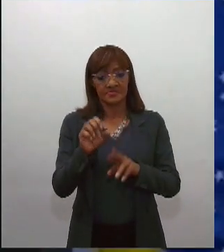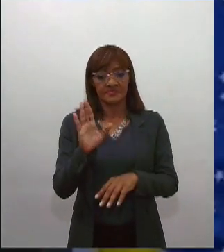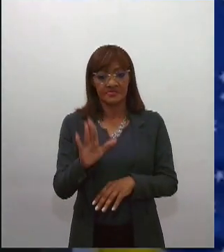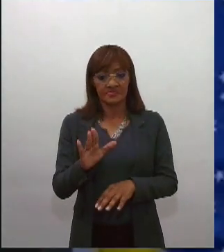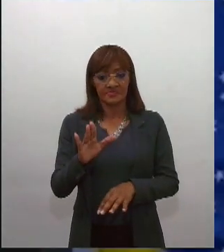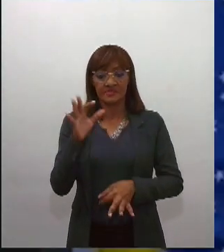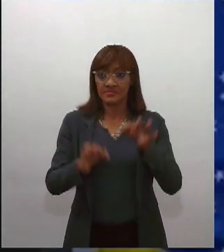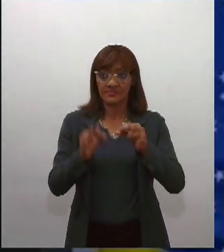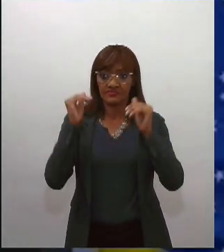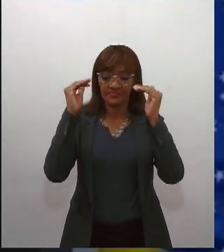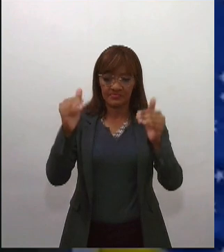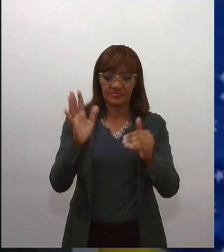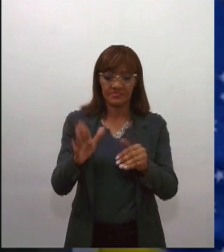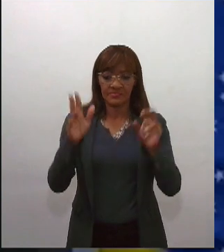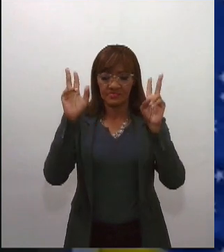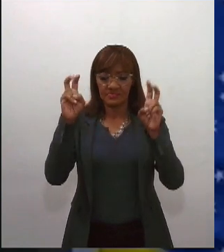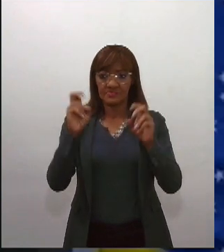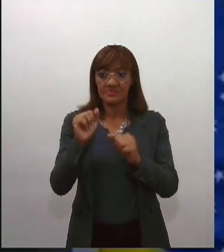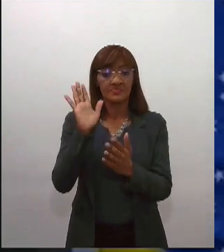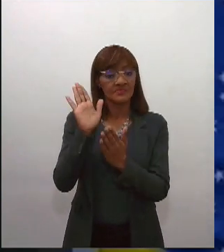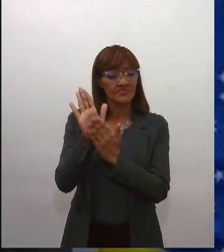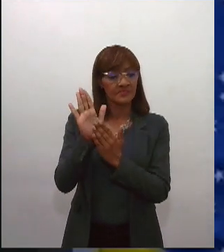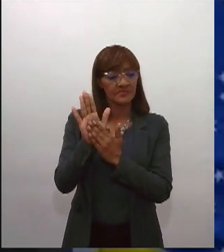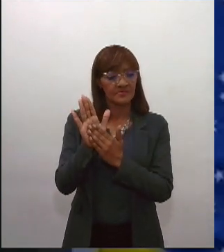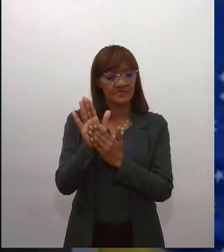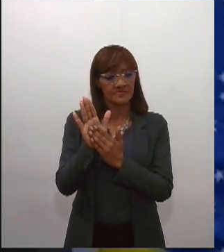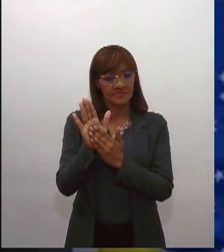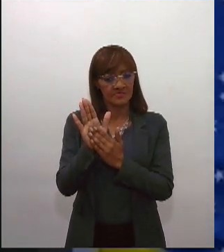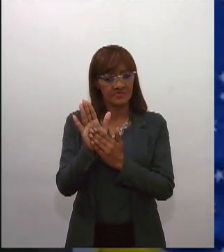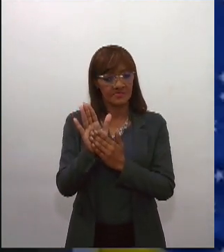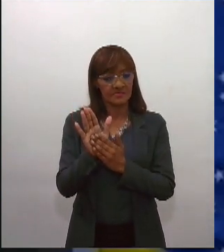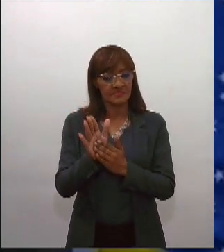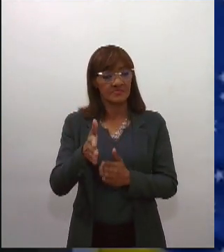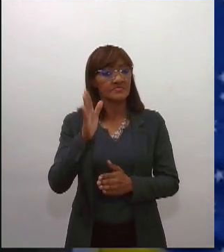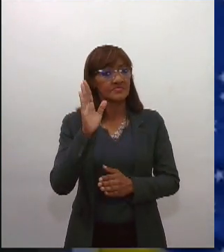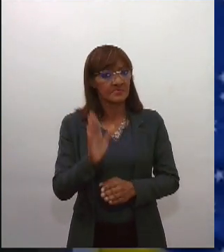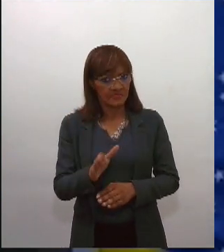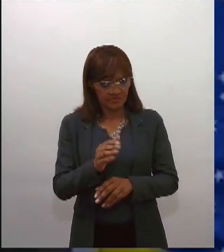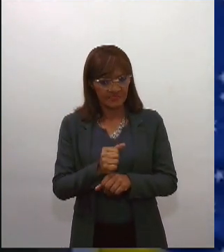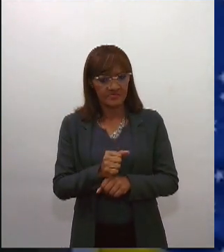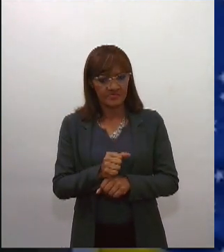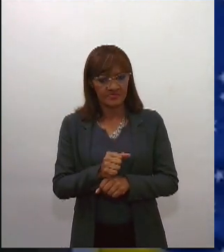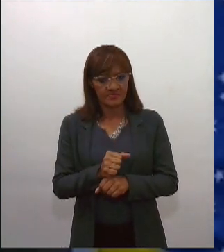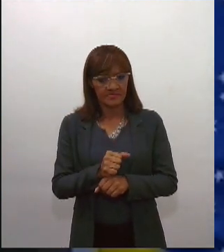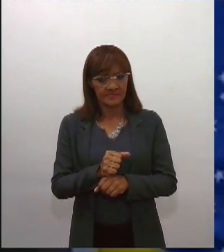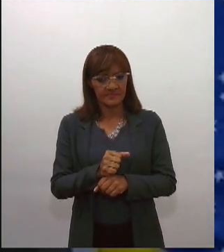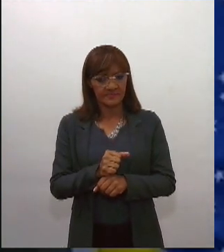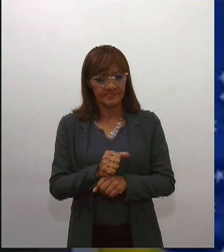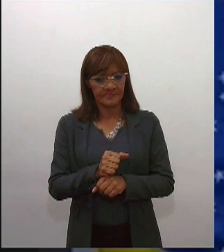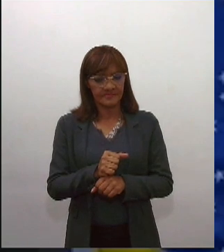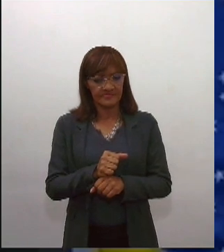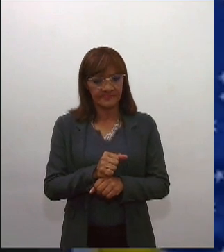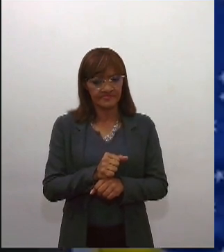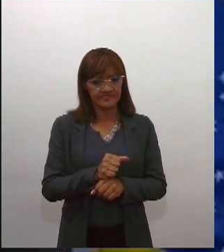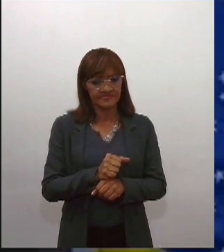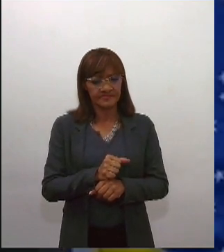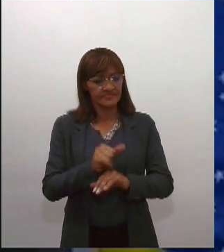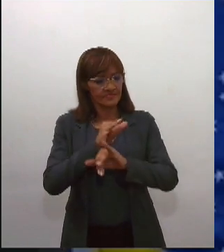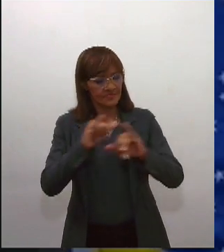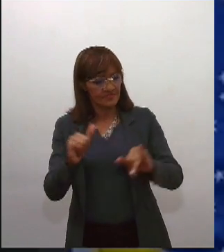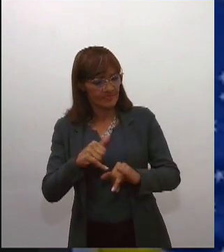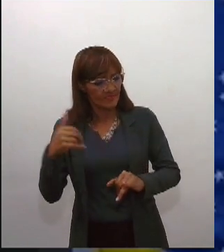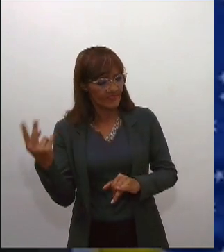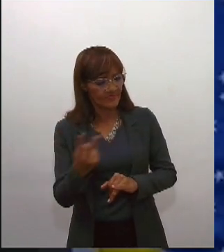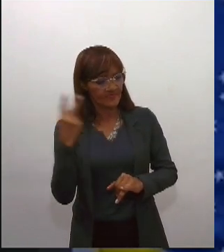é uma proposta que tem como objetivo precípuo valorizar o Estado